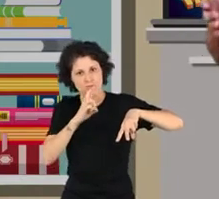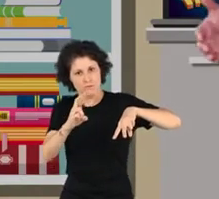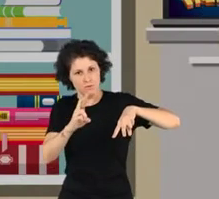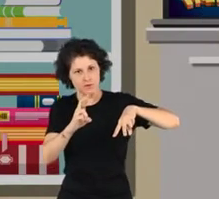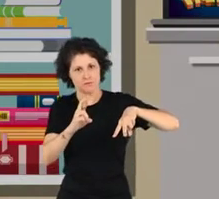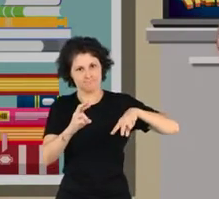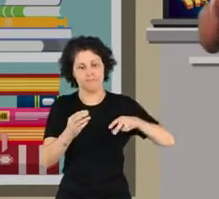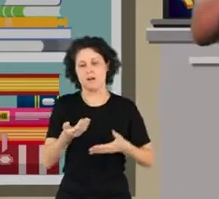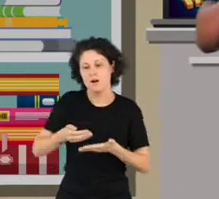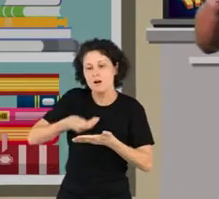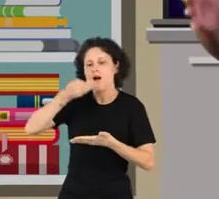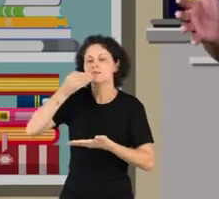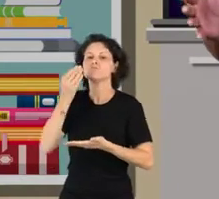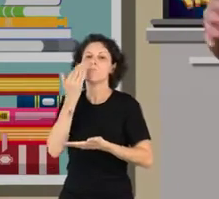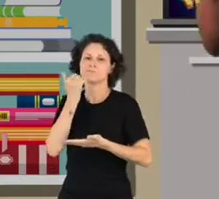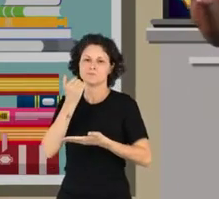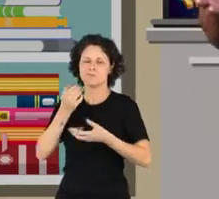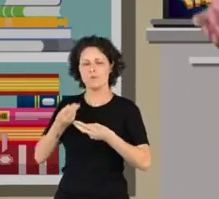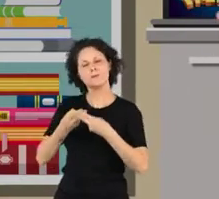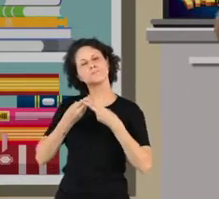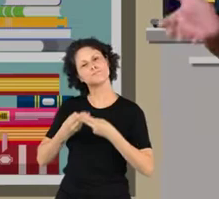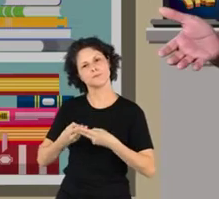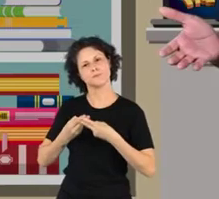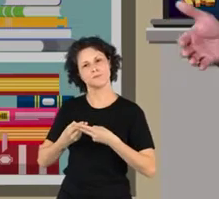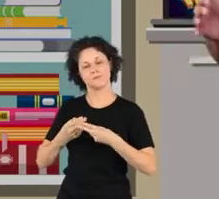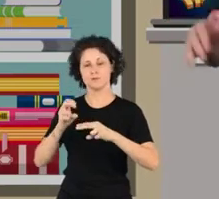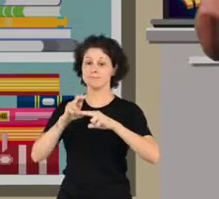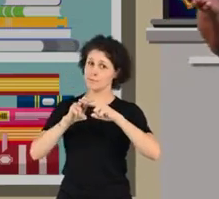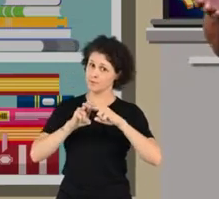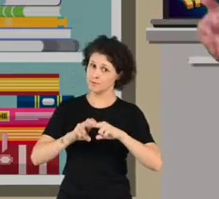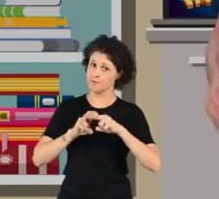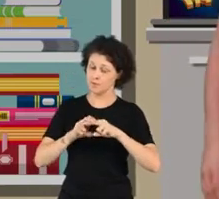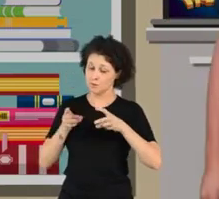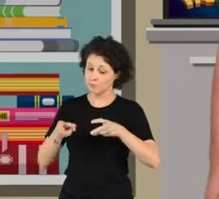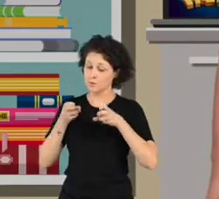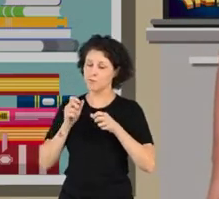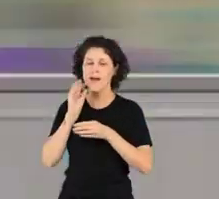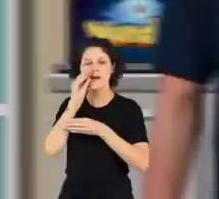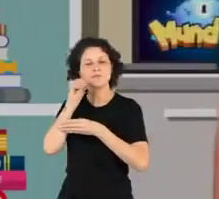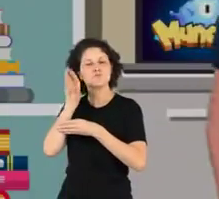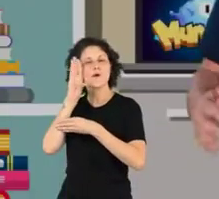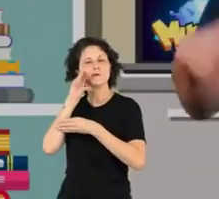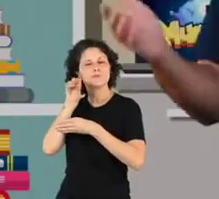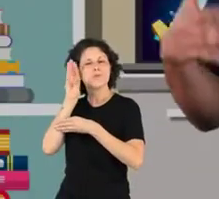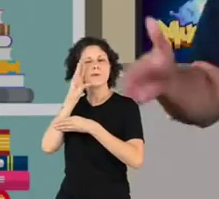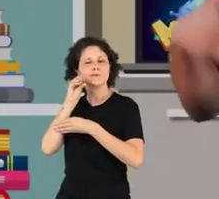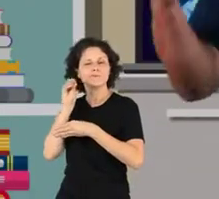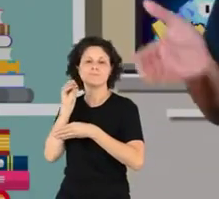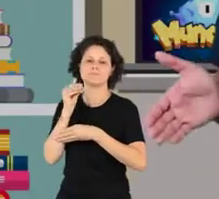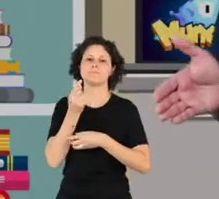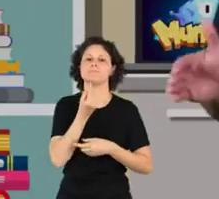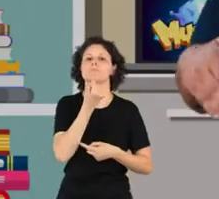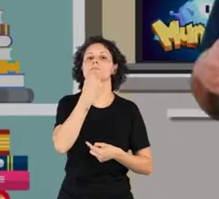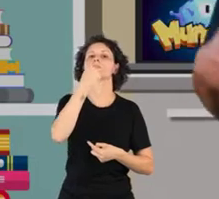nós precisamos fazer a nossa refeição tranquilos, de preferência sentados e prestando atenção no que é engolido. Depois que o ar passa